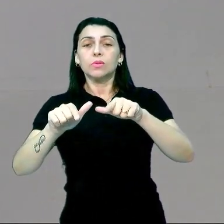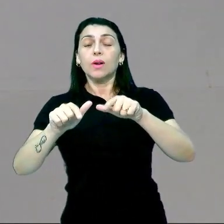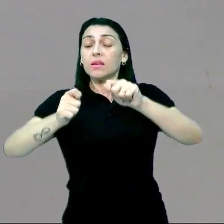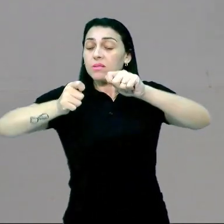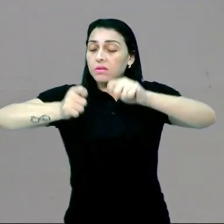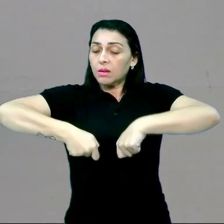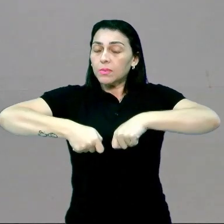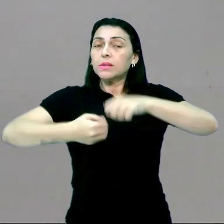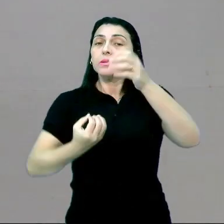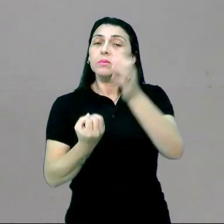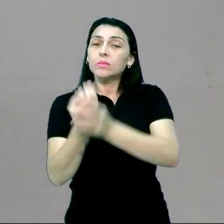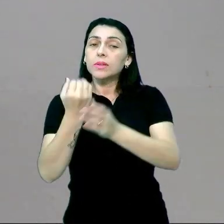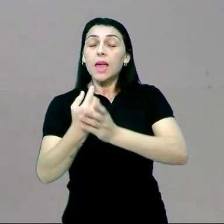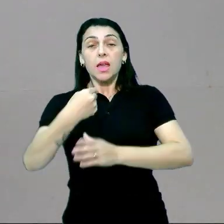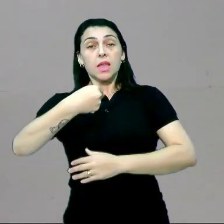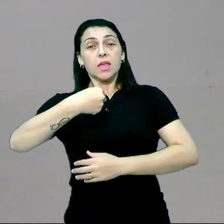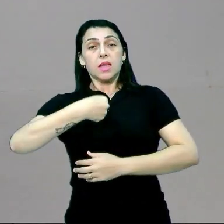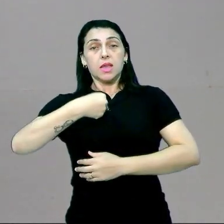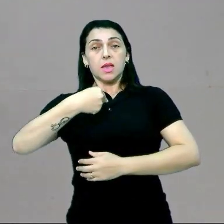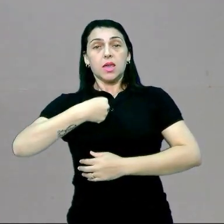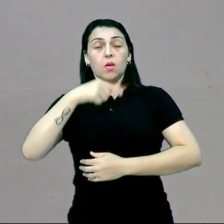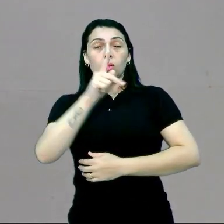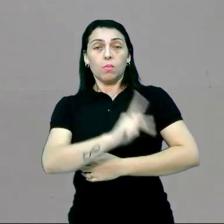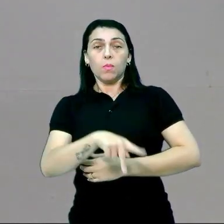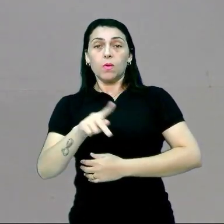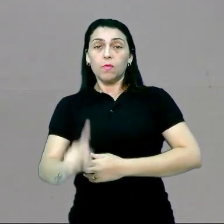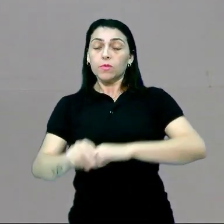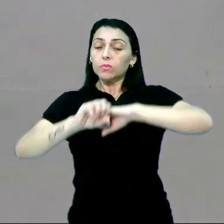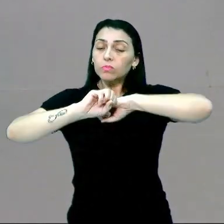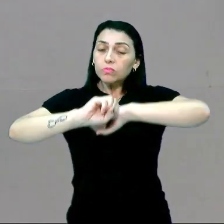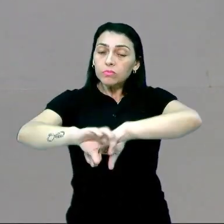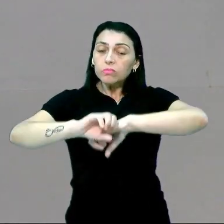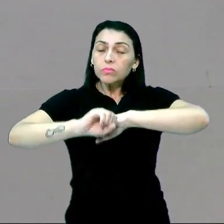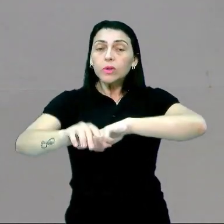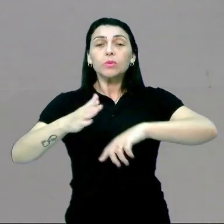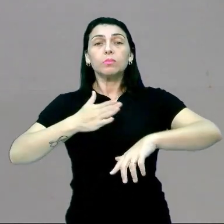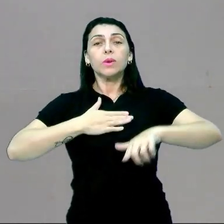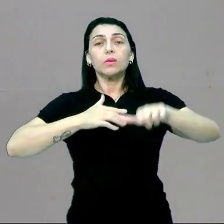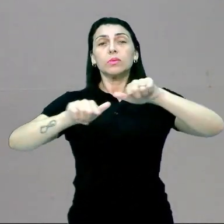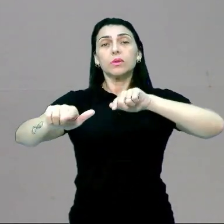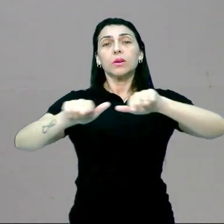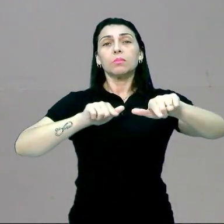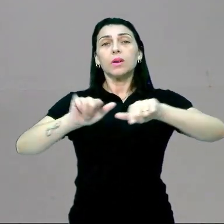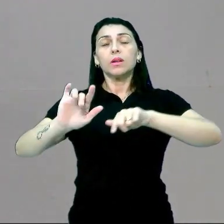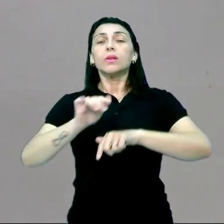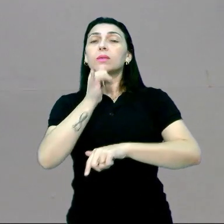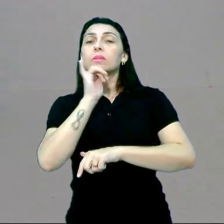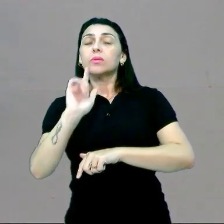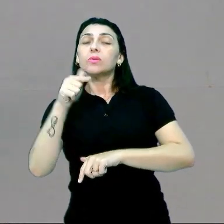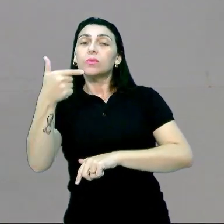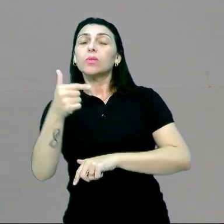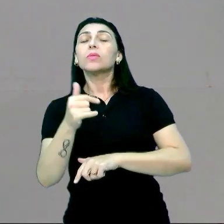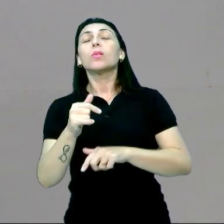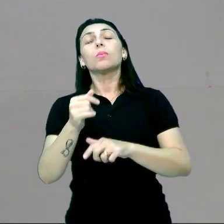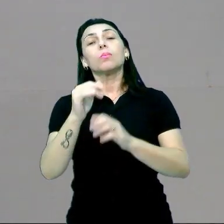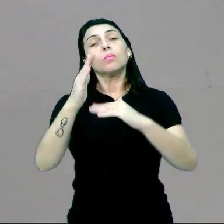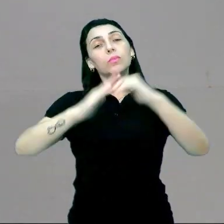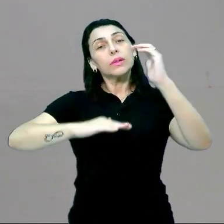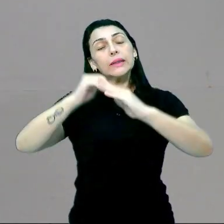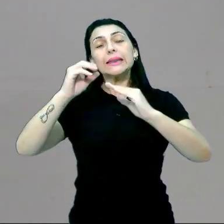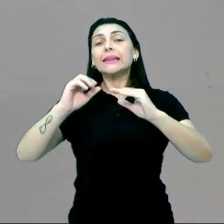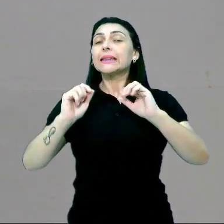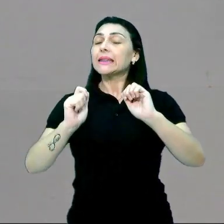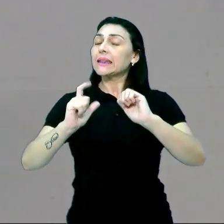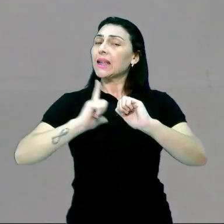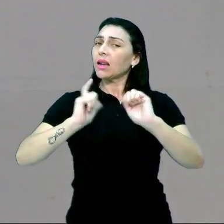capacidade produtiva que eu, enquanto professor, a exemplo de outros profissionais, temos a capacidade de